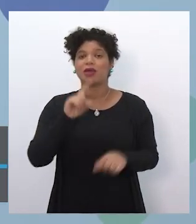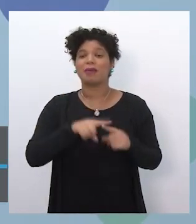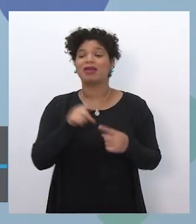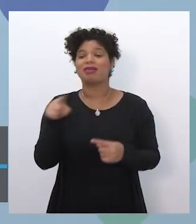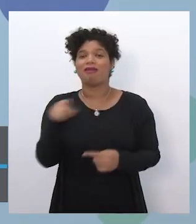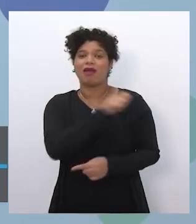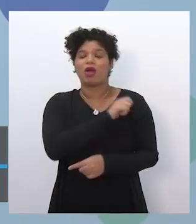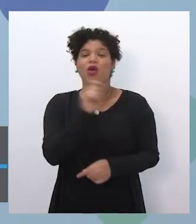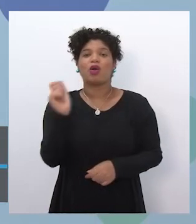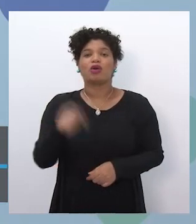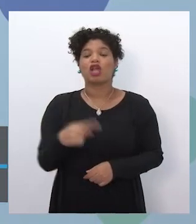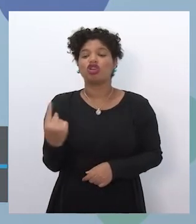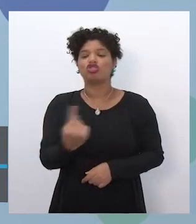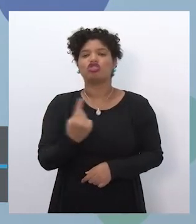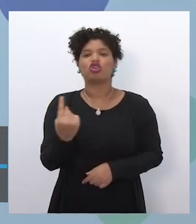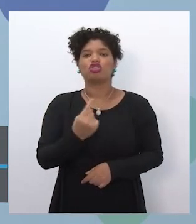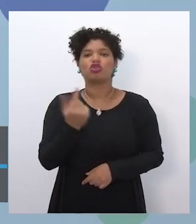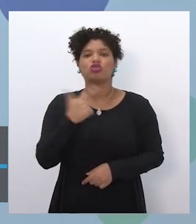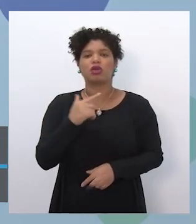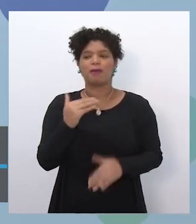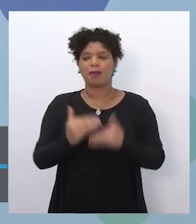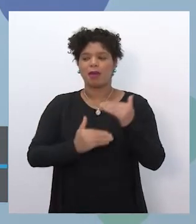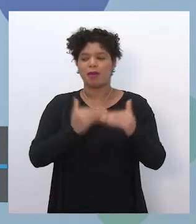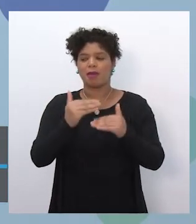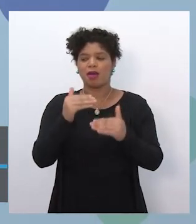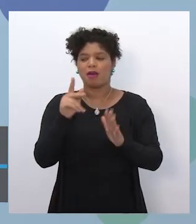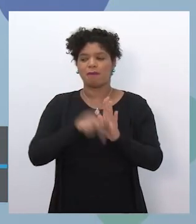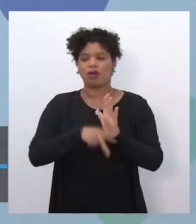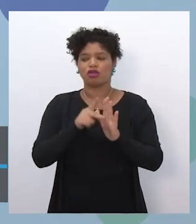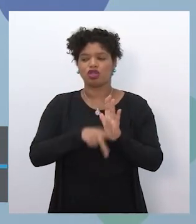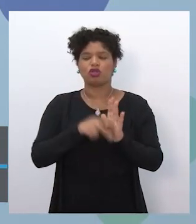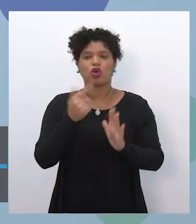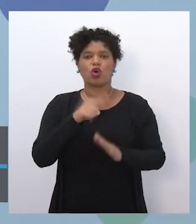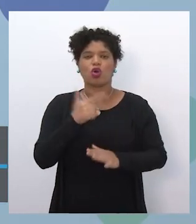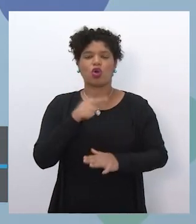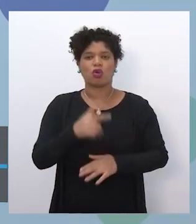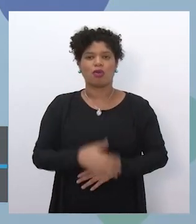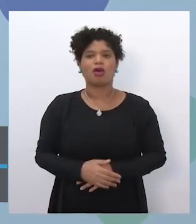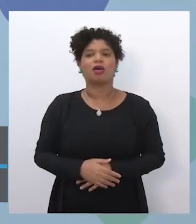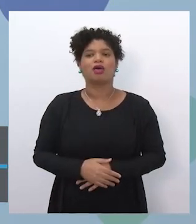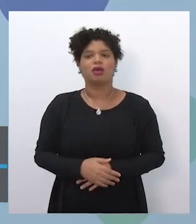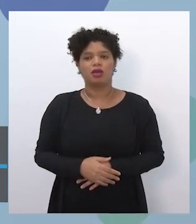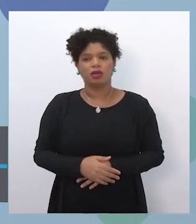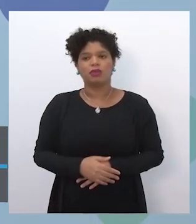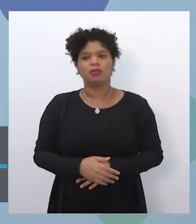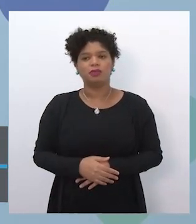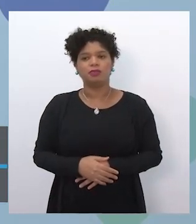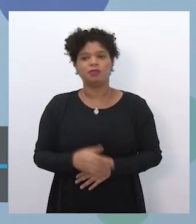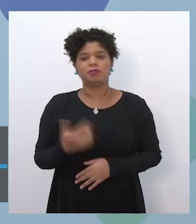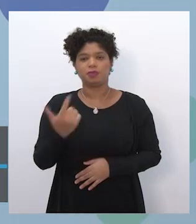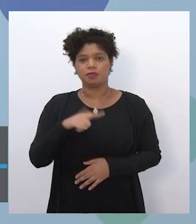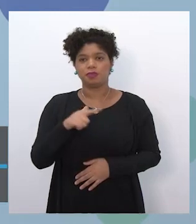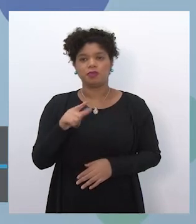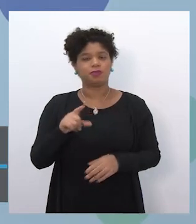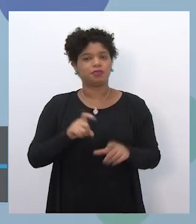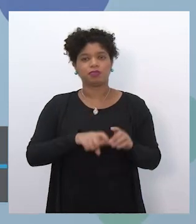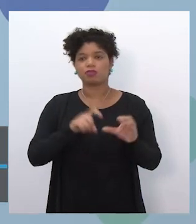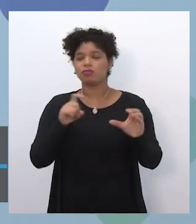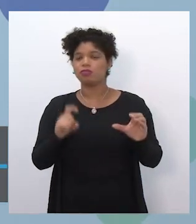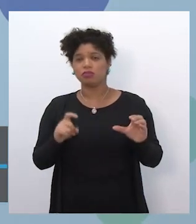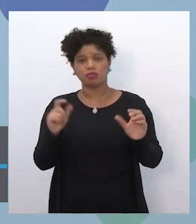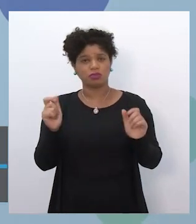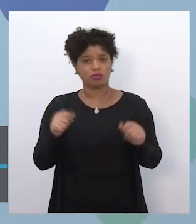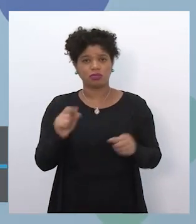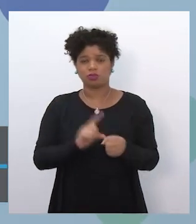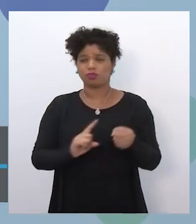desenvolver essas habilidades e desenvolver esses projetos de forma mais autônoma, protagonista,